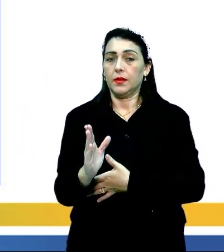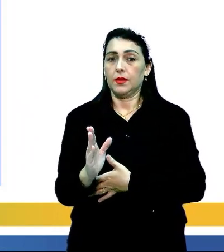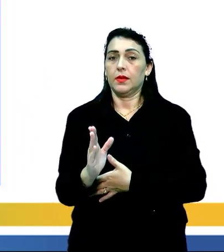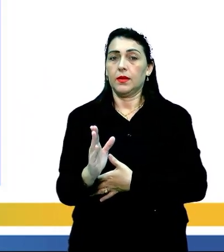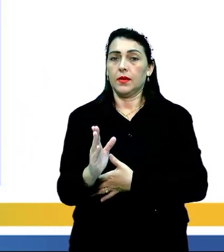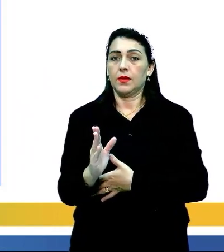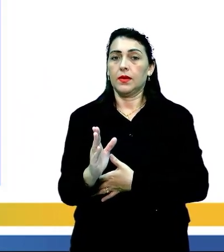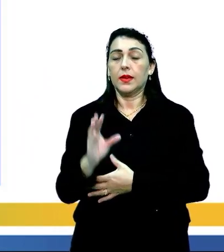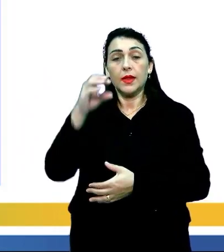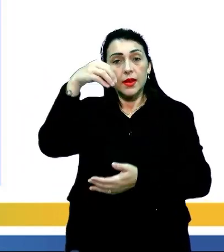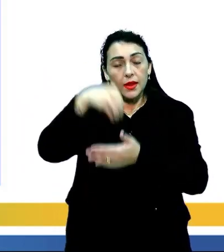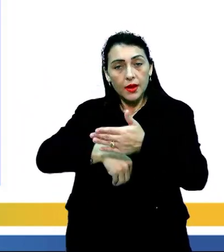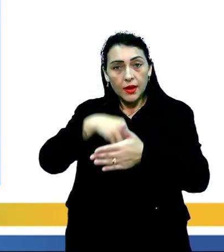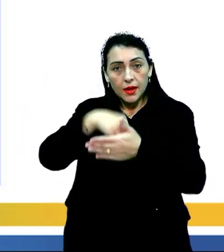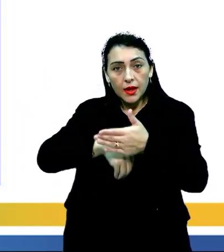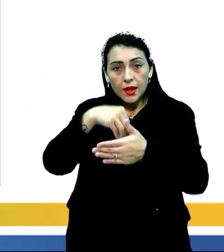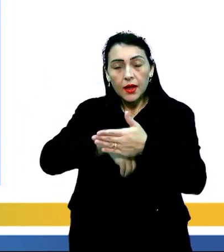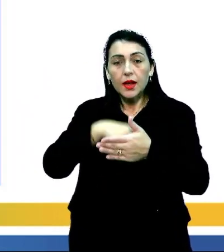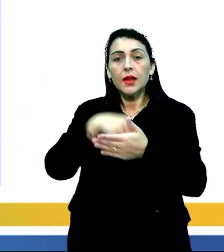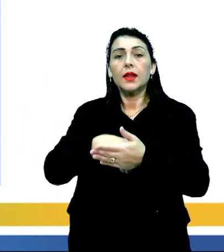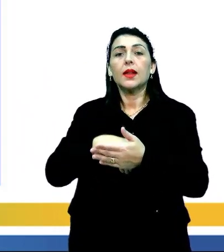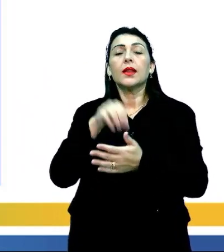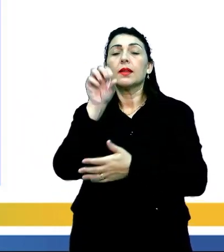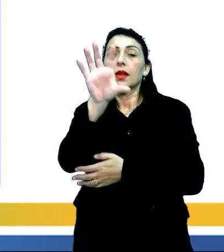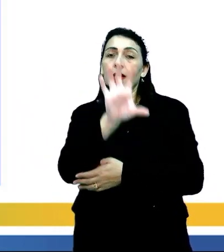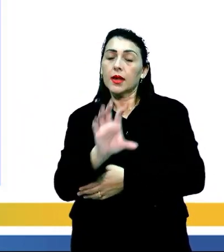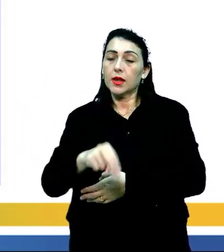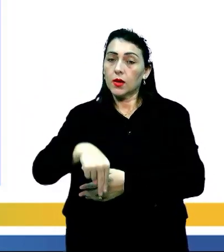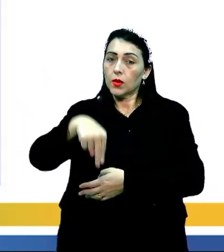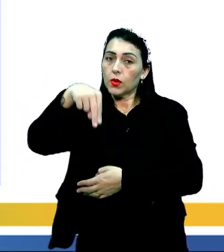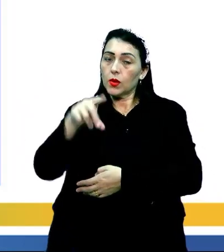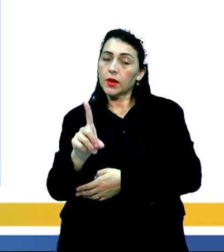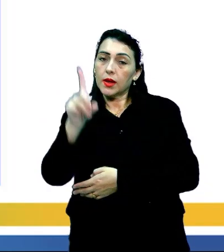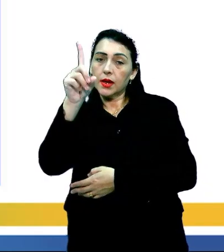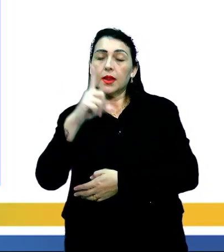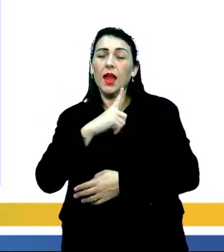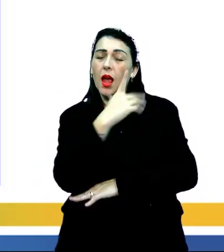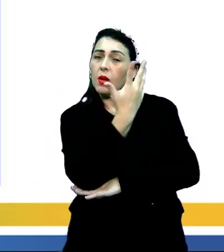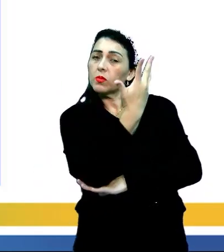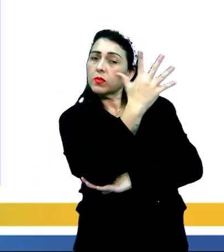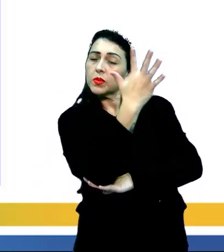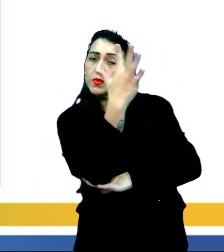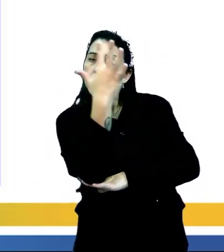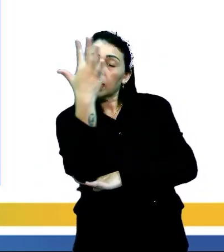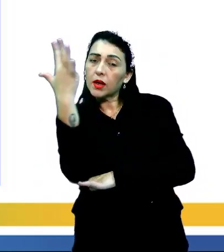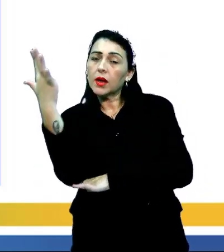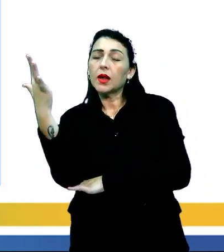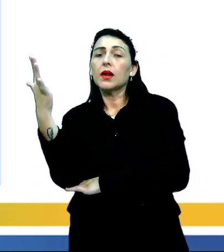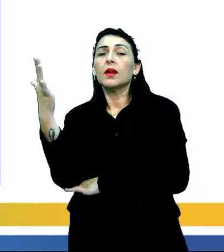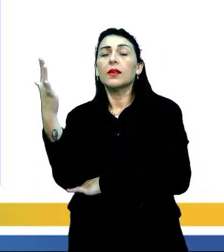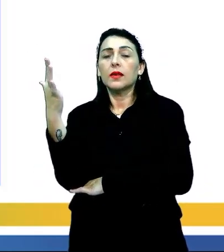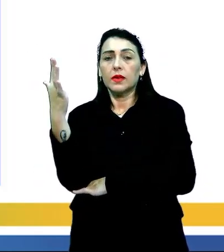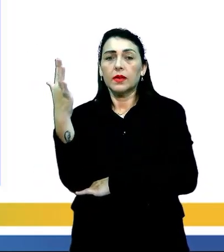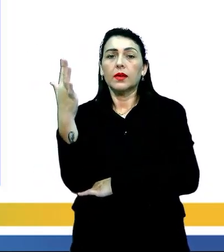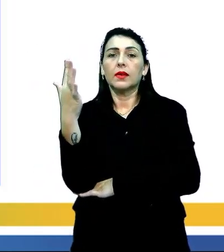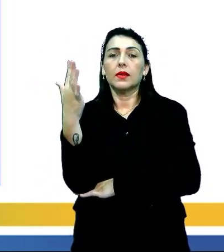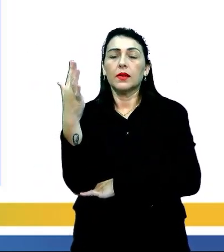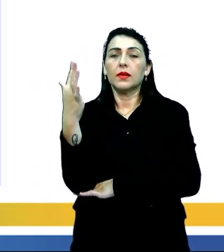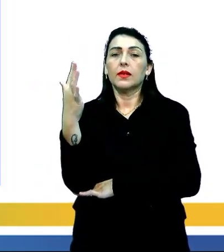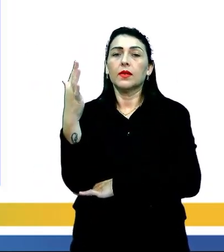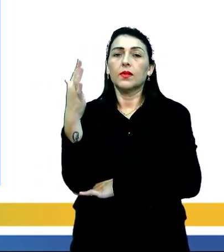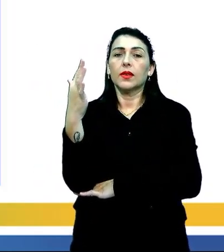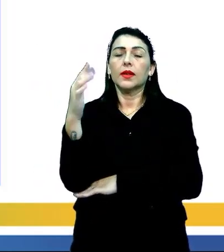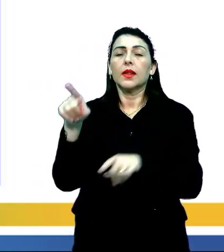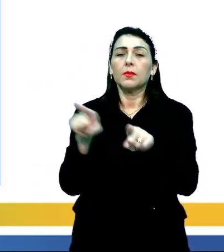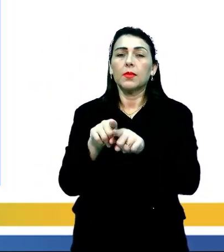do interior da região nordeste. Ele se apresenta com árvores, que a gente chama de árvores espaças